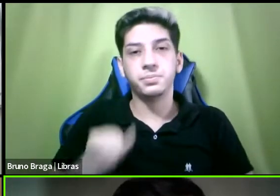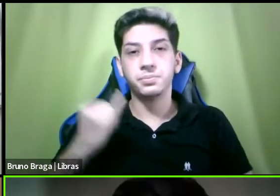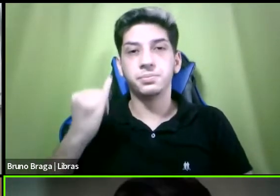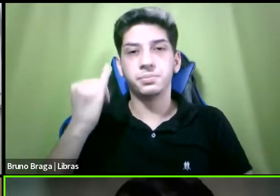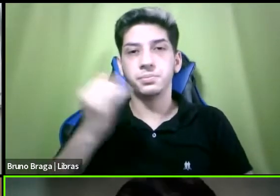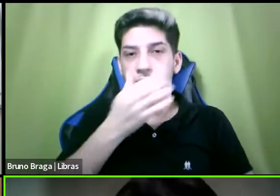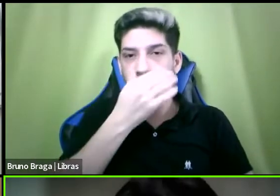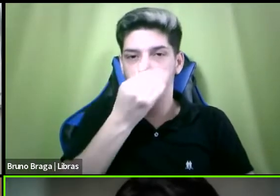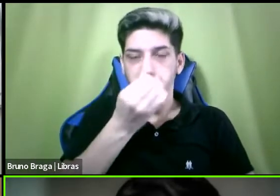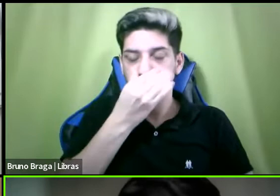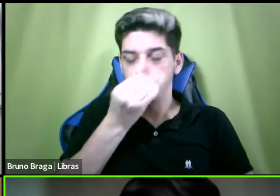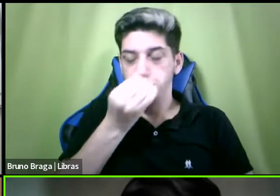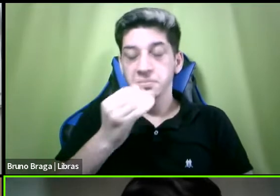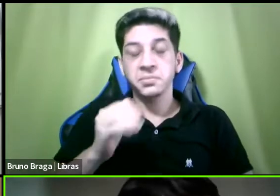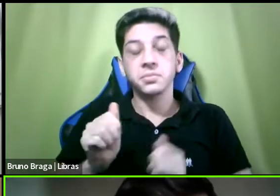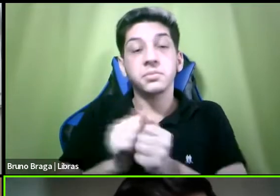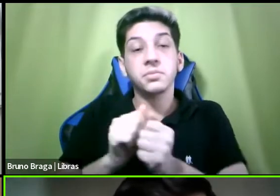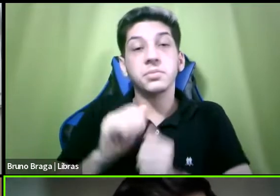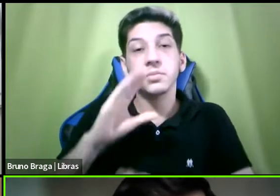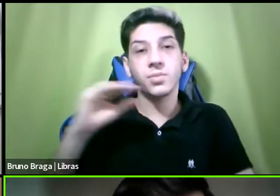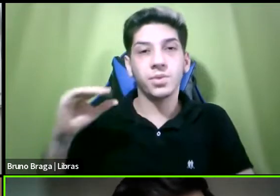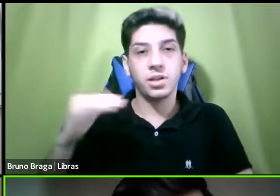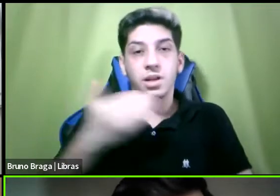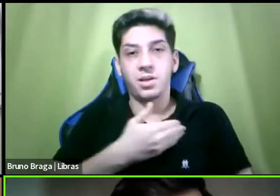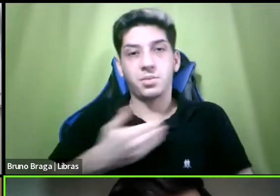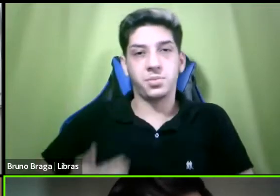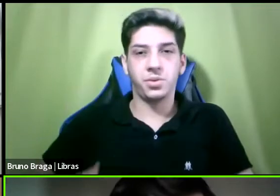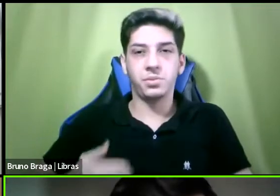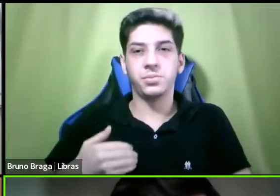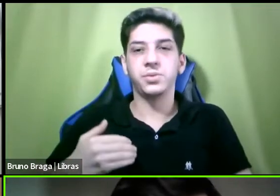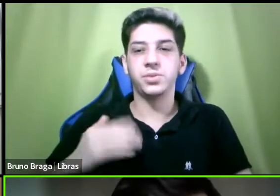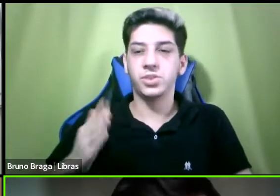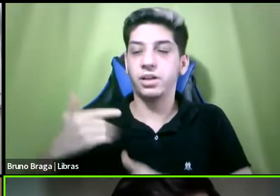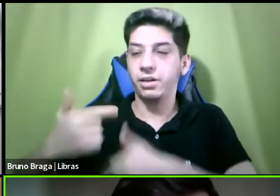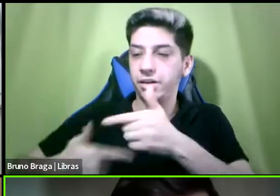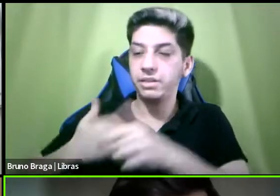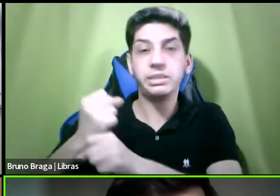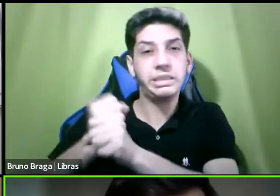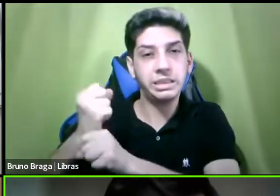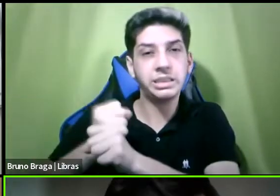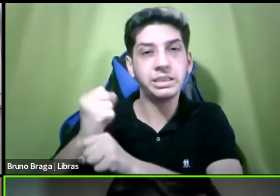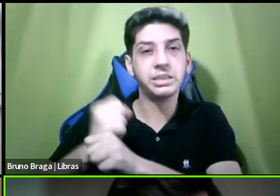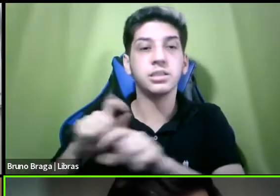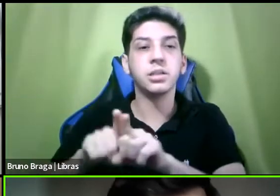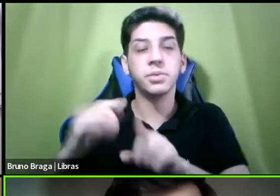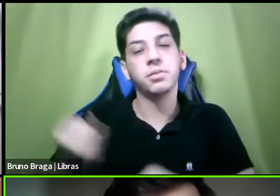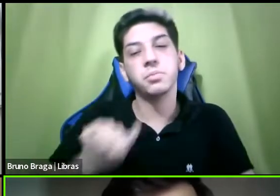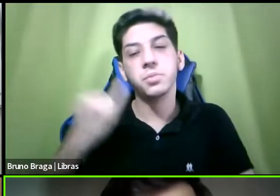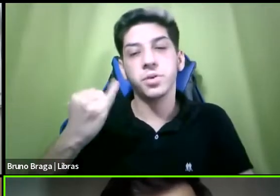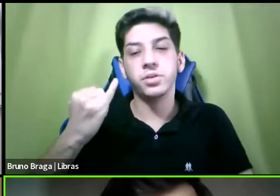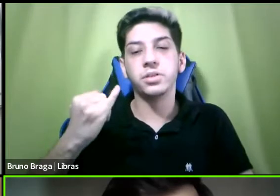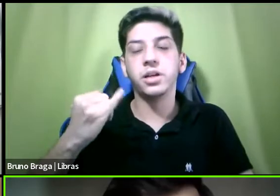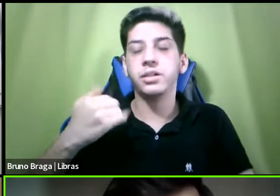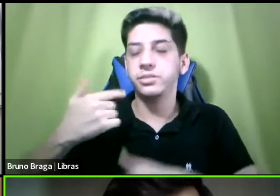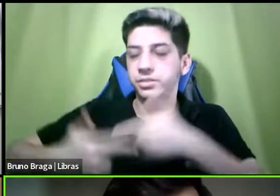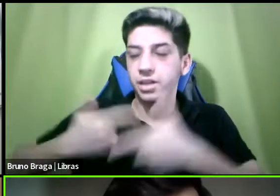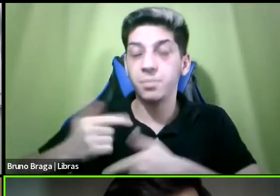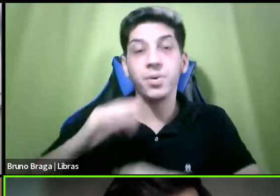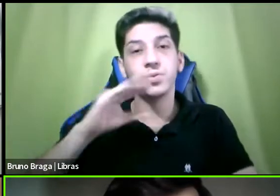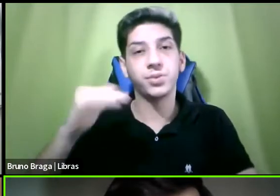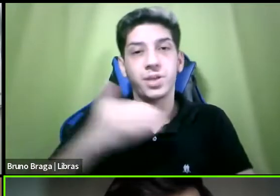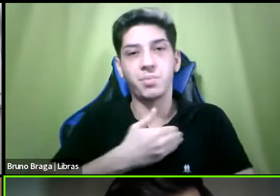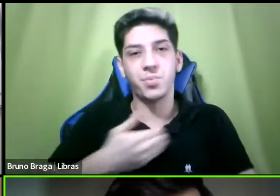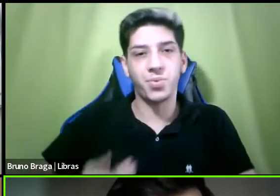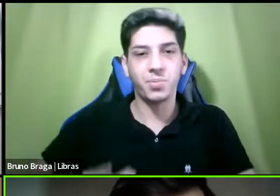com os seus servidores públicos de carreira e aí mais uma vez a importância dos servidores públicos no nosso país